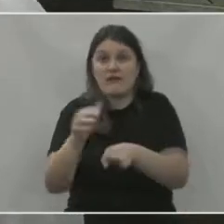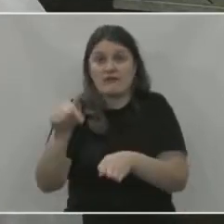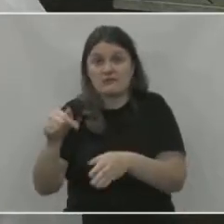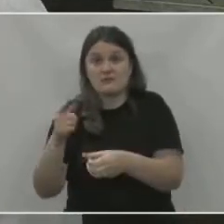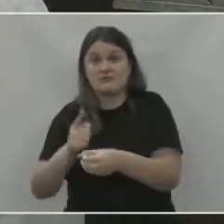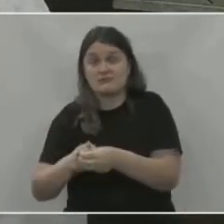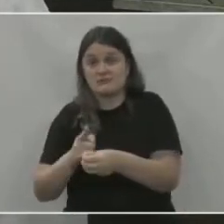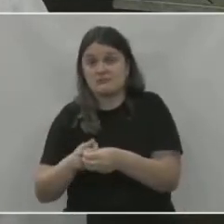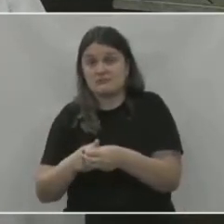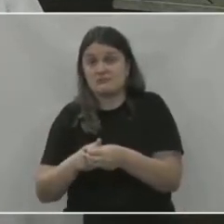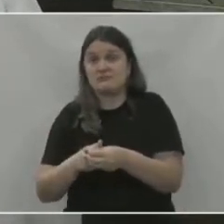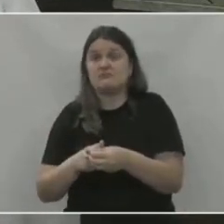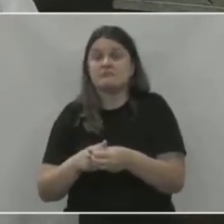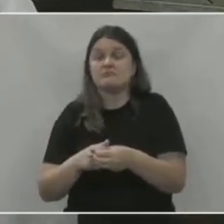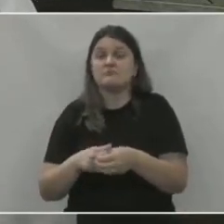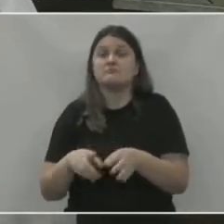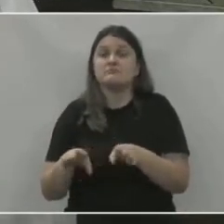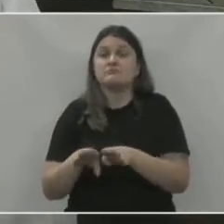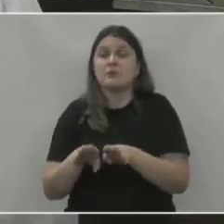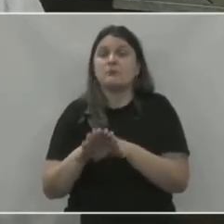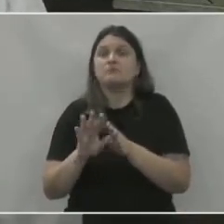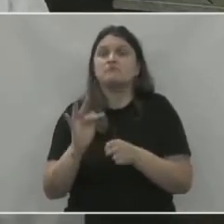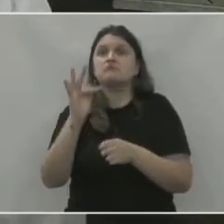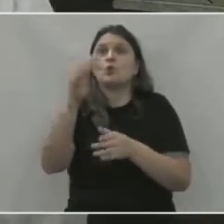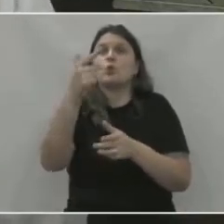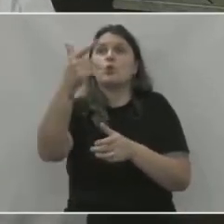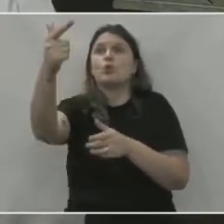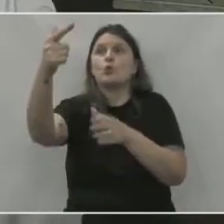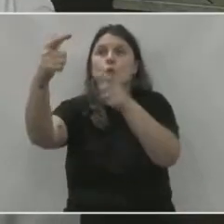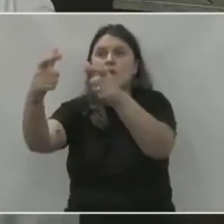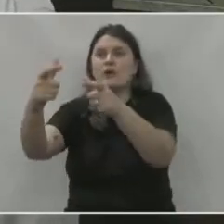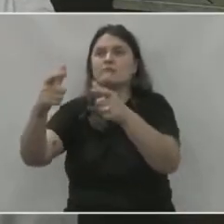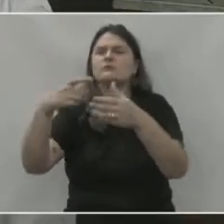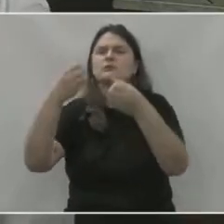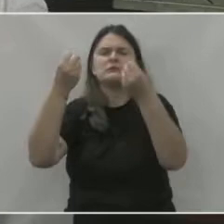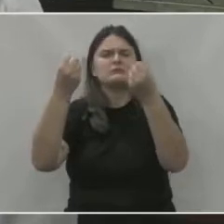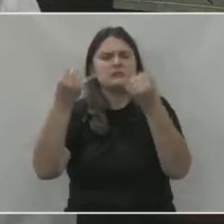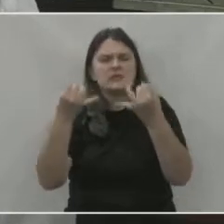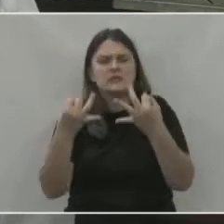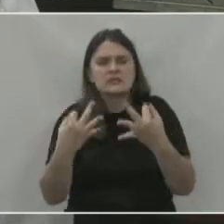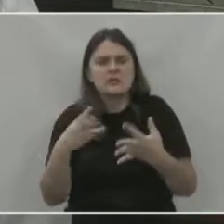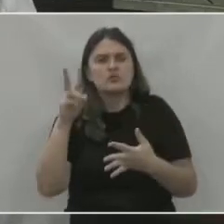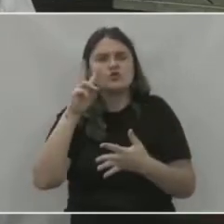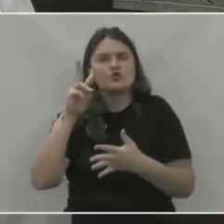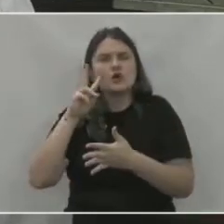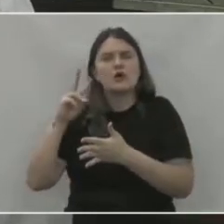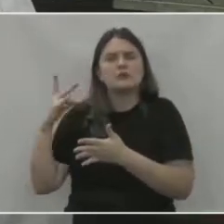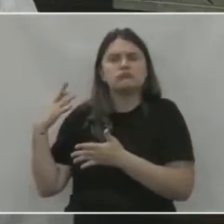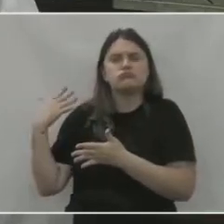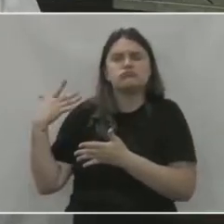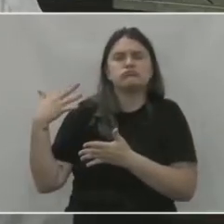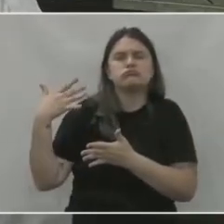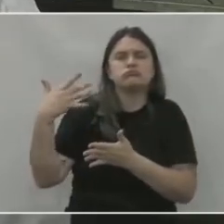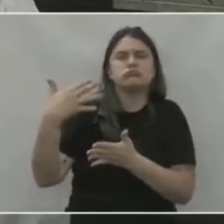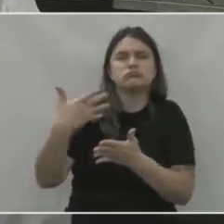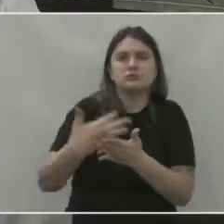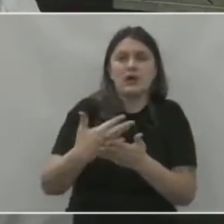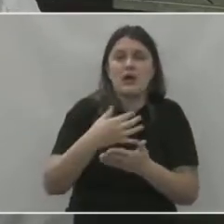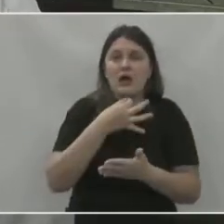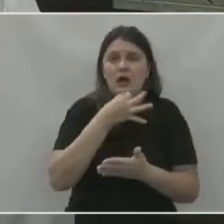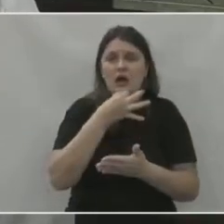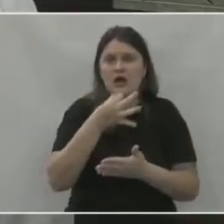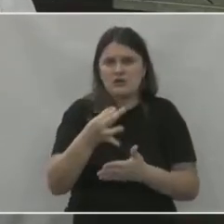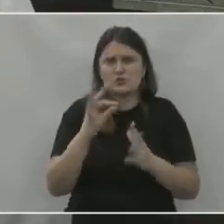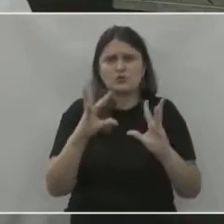vai até Rio Grande do Sul mais tarde. Enfim, é uma obra que eu acho que